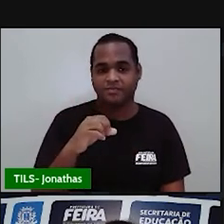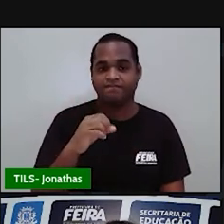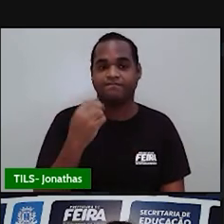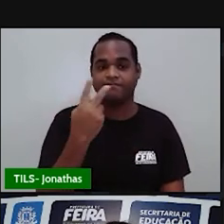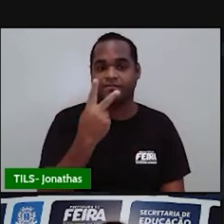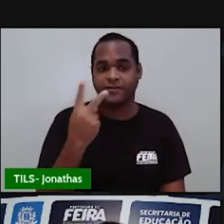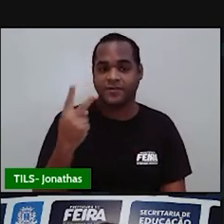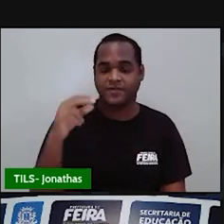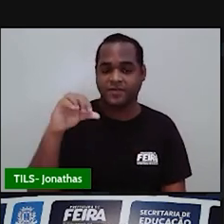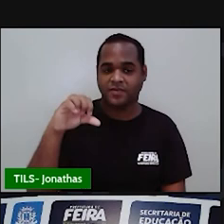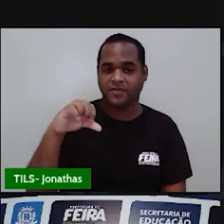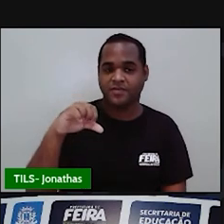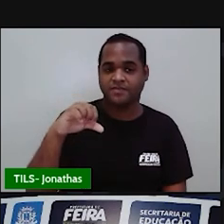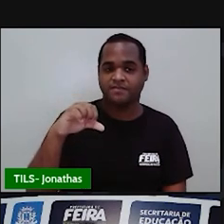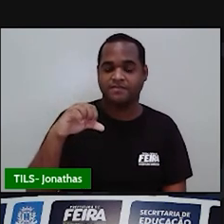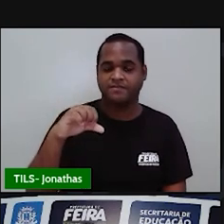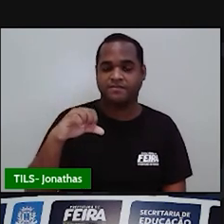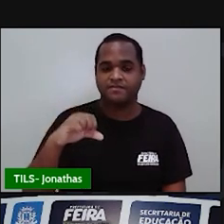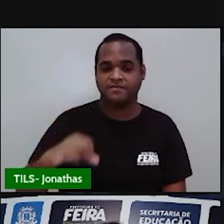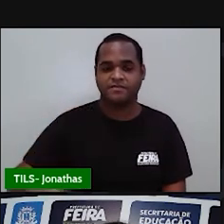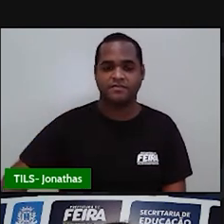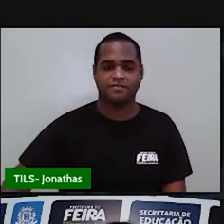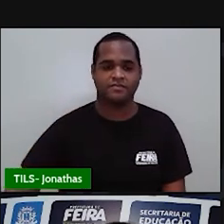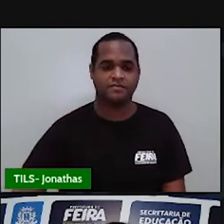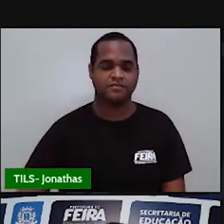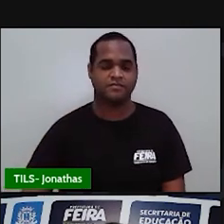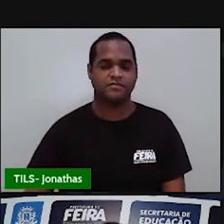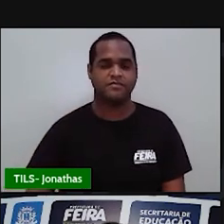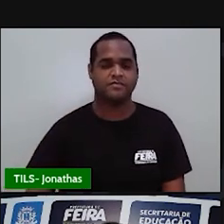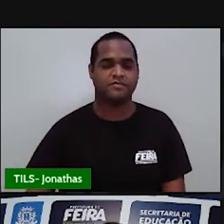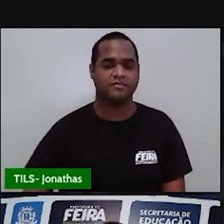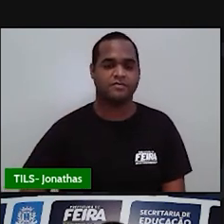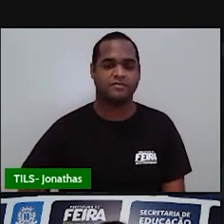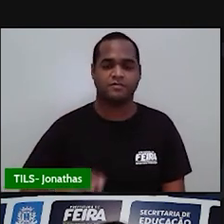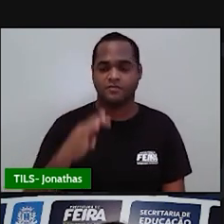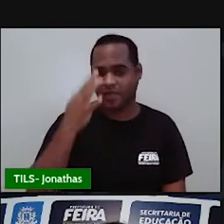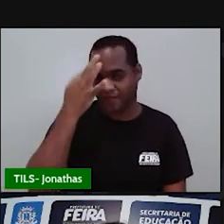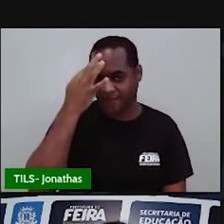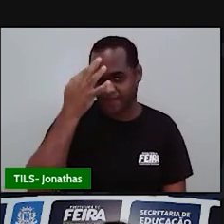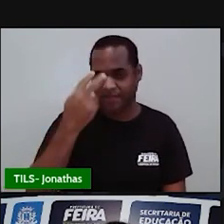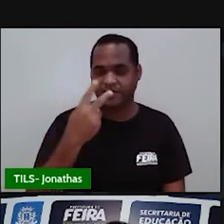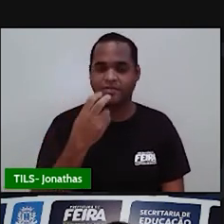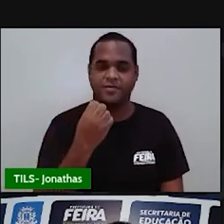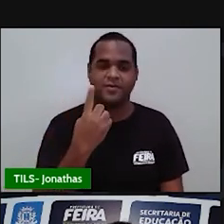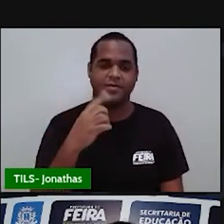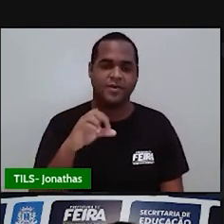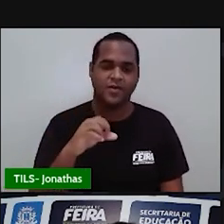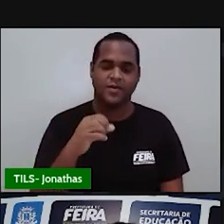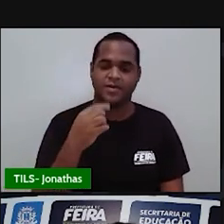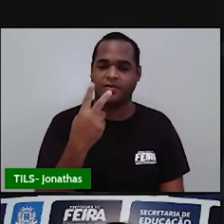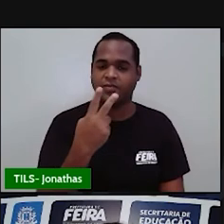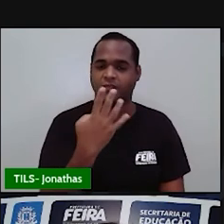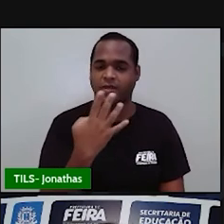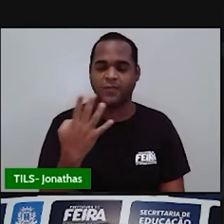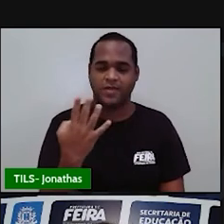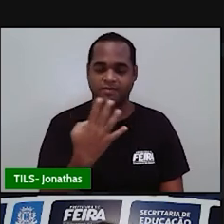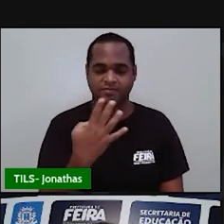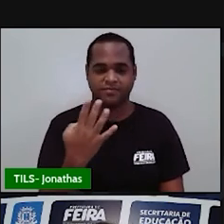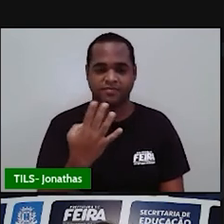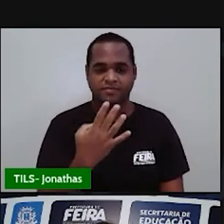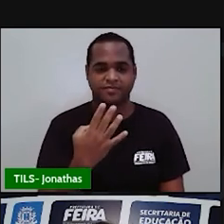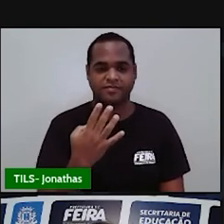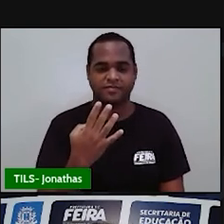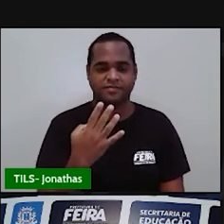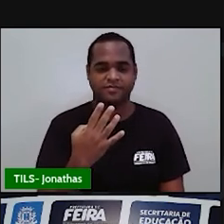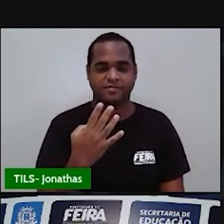novo 229 kWh. Em fevereiro de 2019 244 kWh.